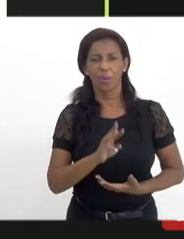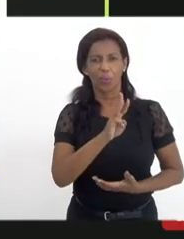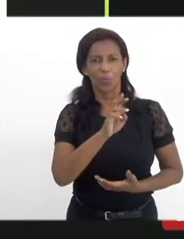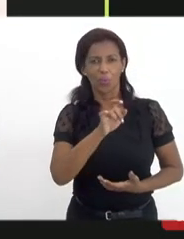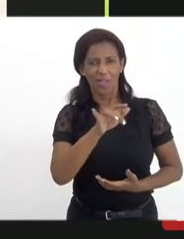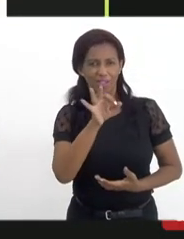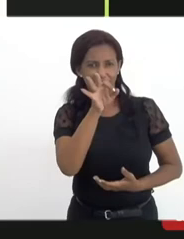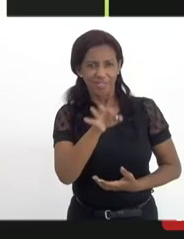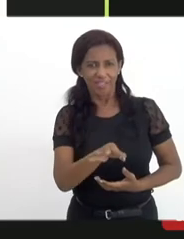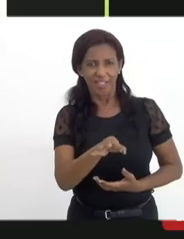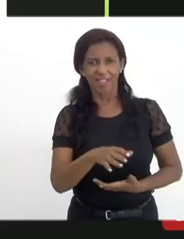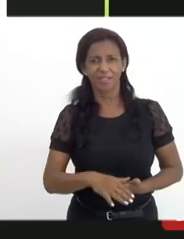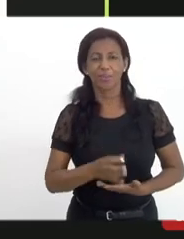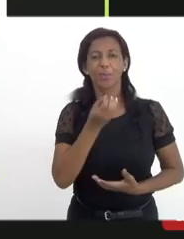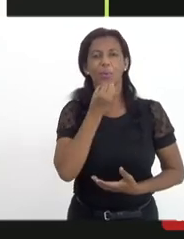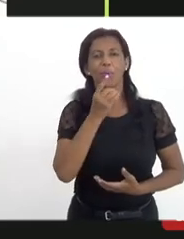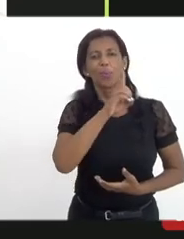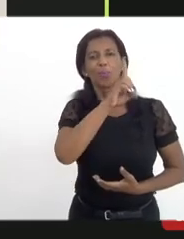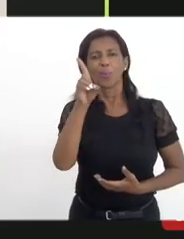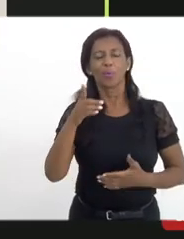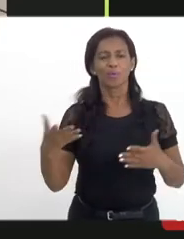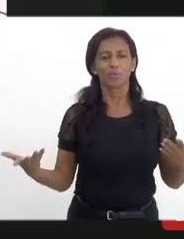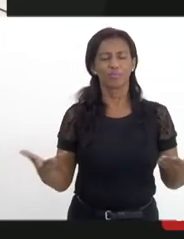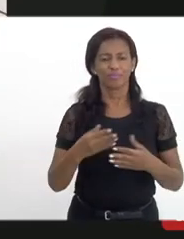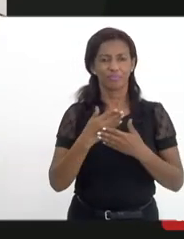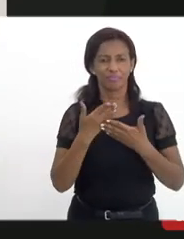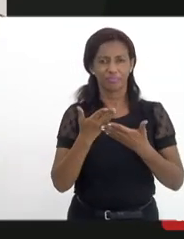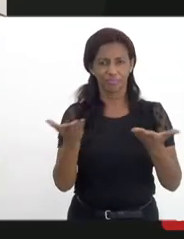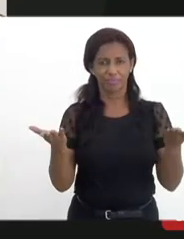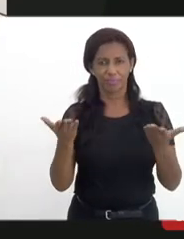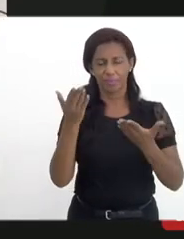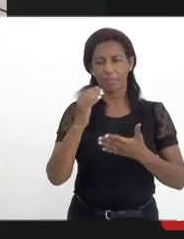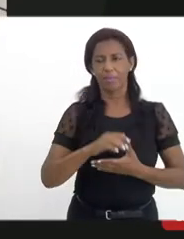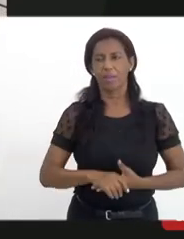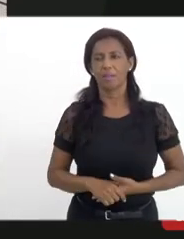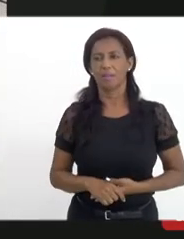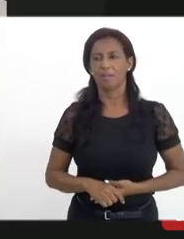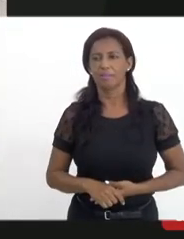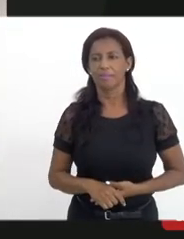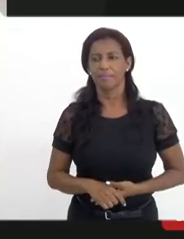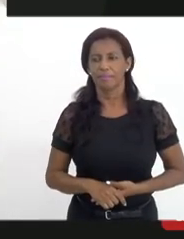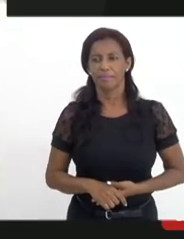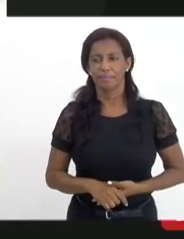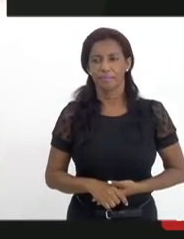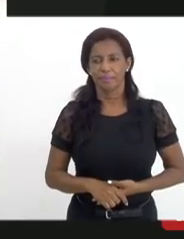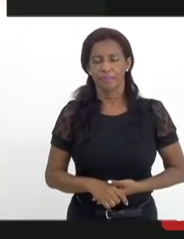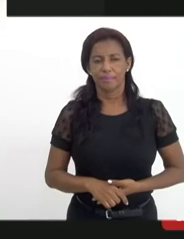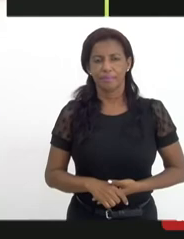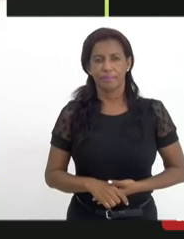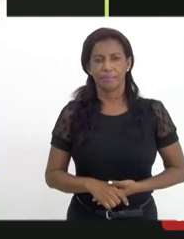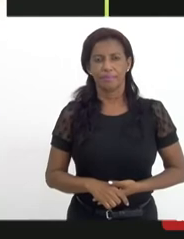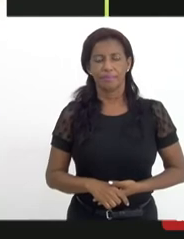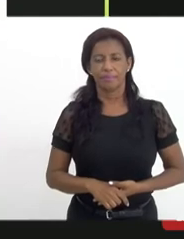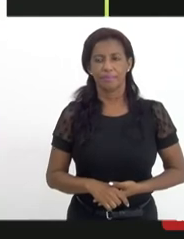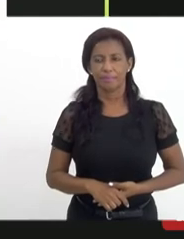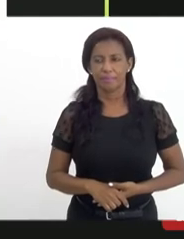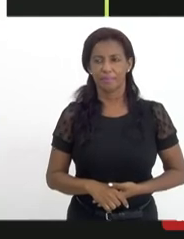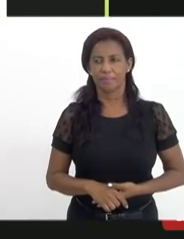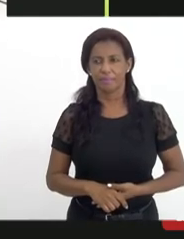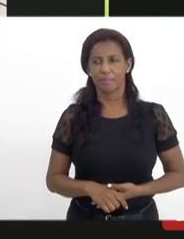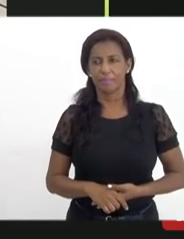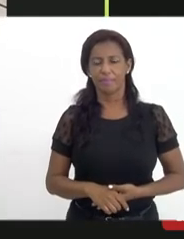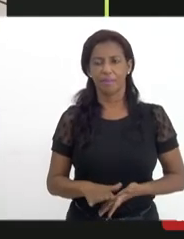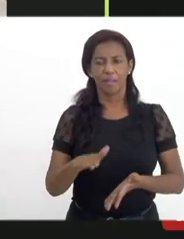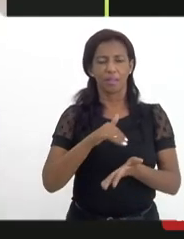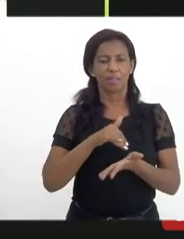Deu sim. Bom dia para todos que estão presentes. Bom dia. Obrigado por aceitar o nosso convite. Sim, sim. Estou aqui representando a